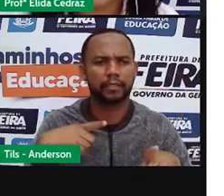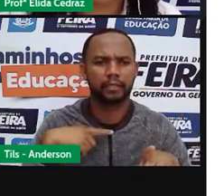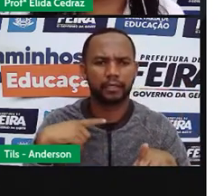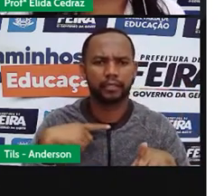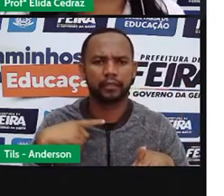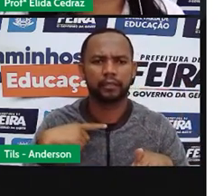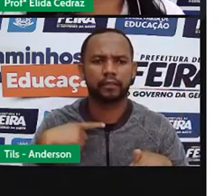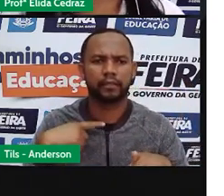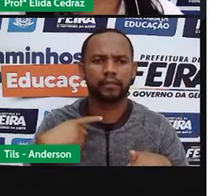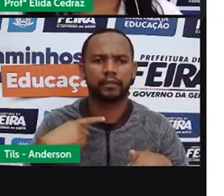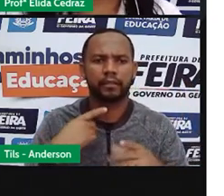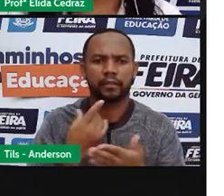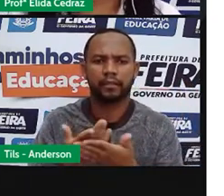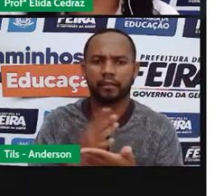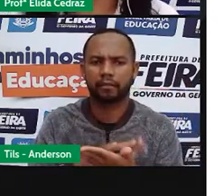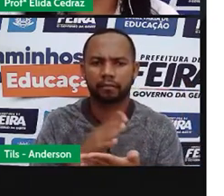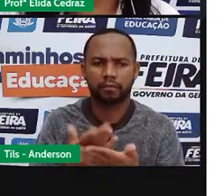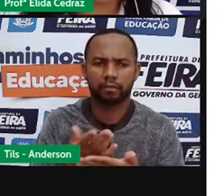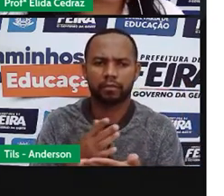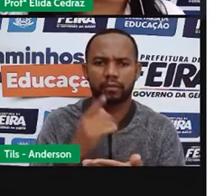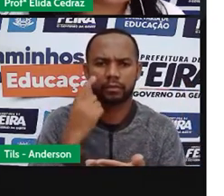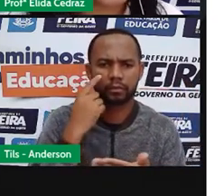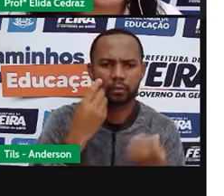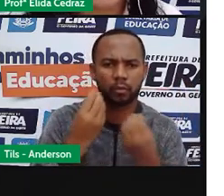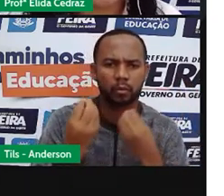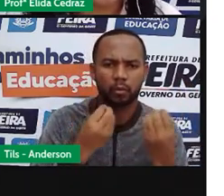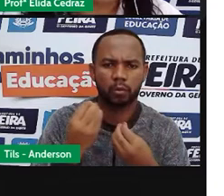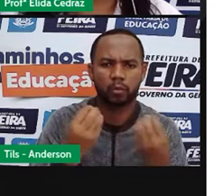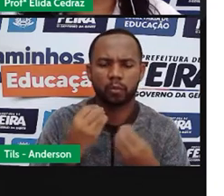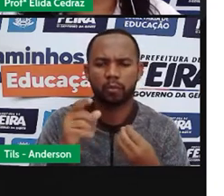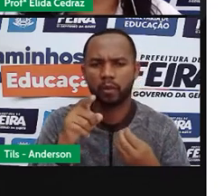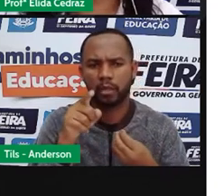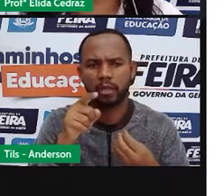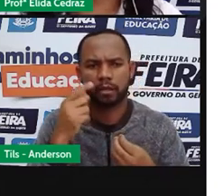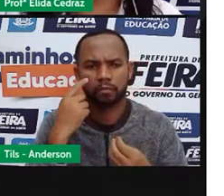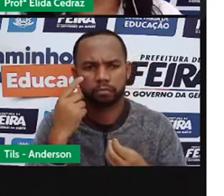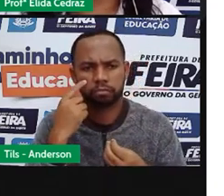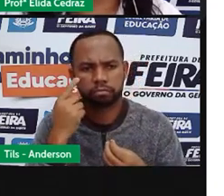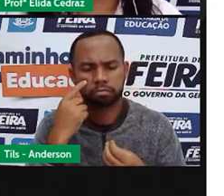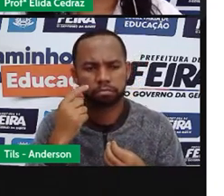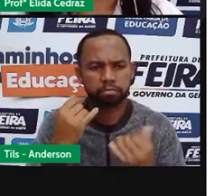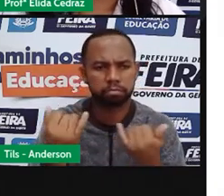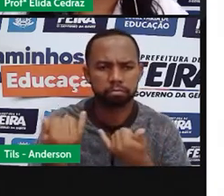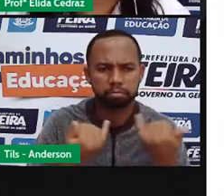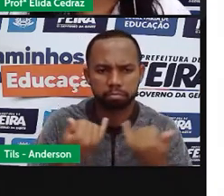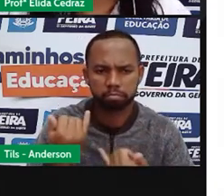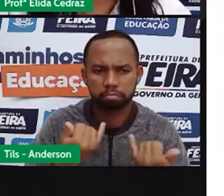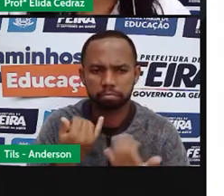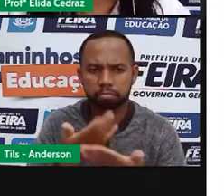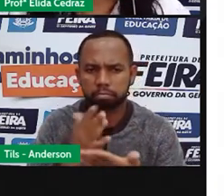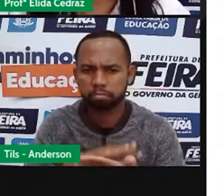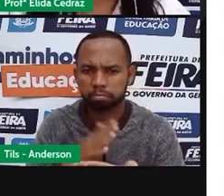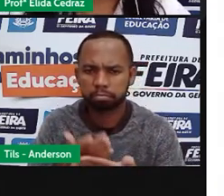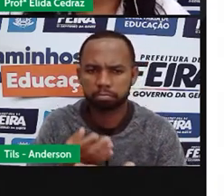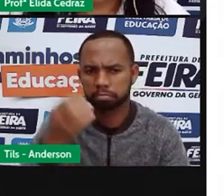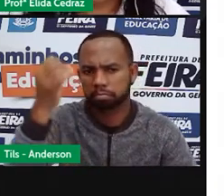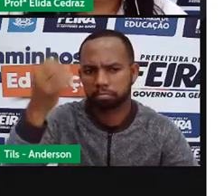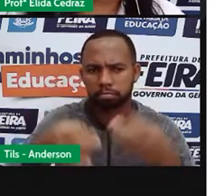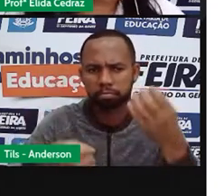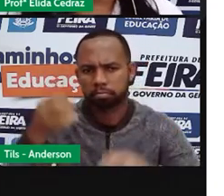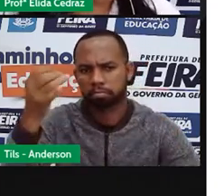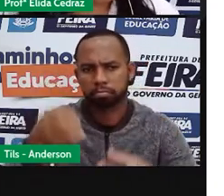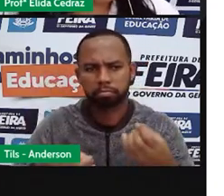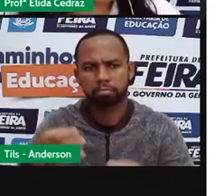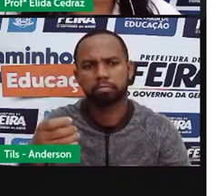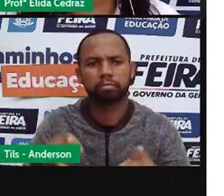online, que traduzem a página que a gente está buscando a informação. E nós conseguimos ler,